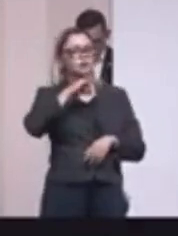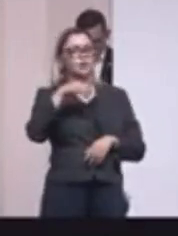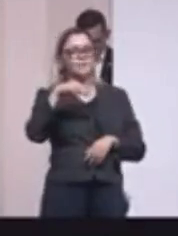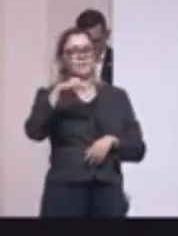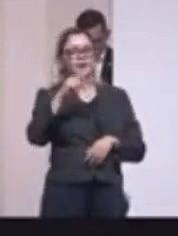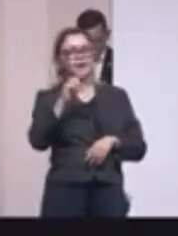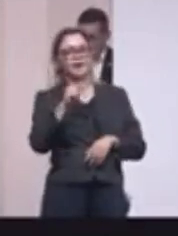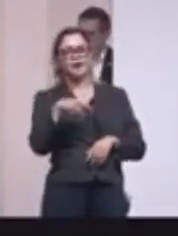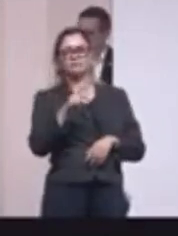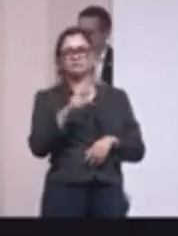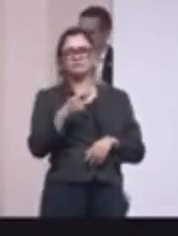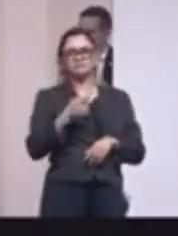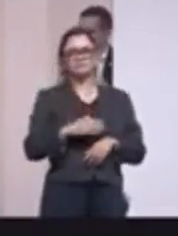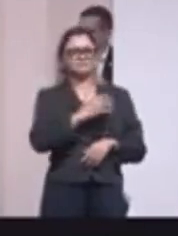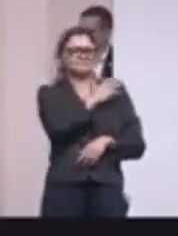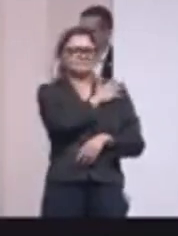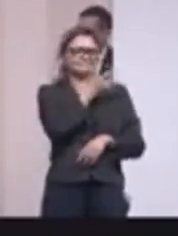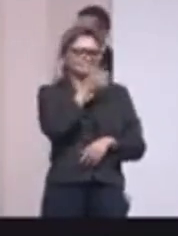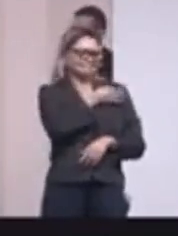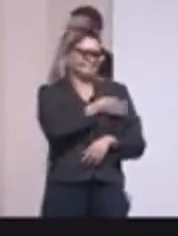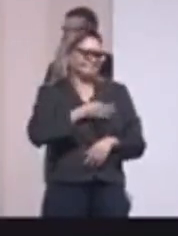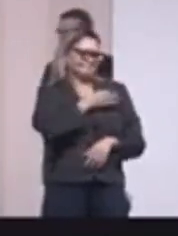Major, Coronel, nunca sei, mas...